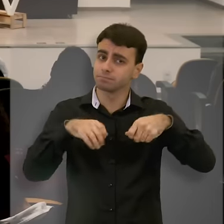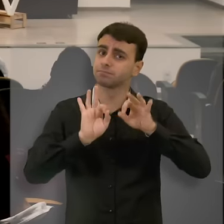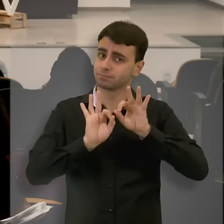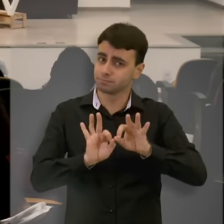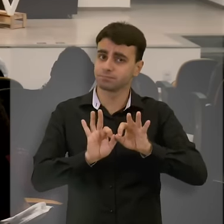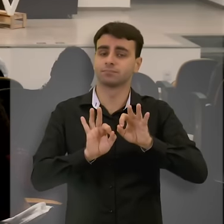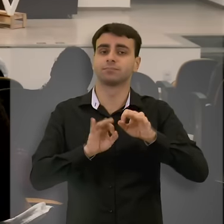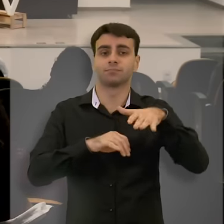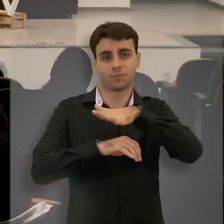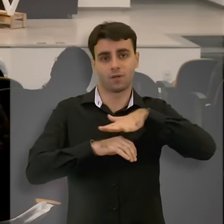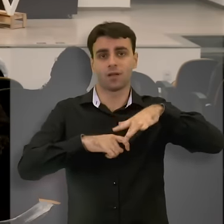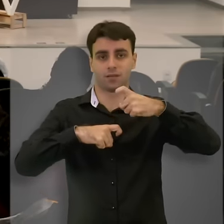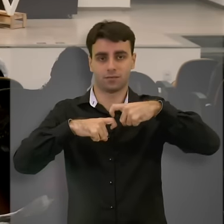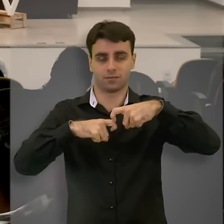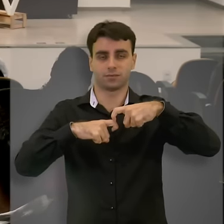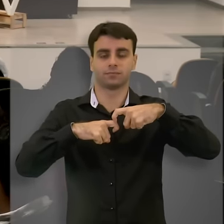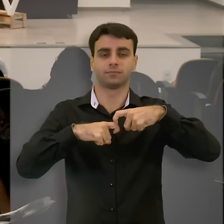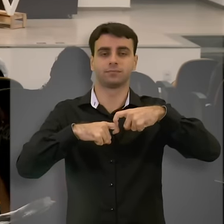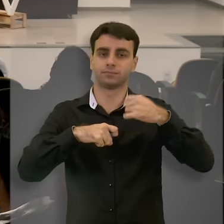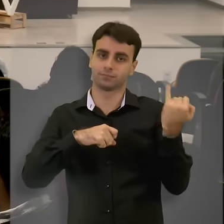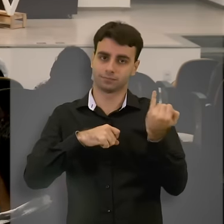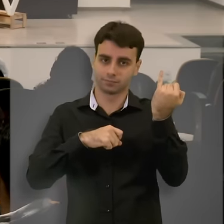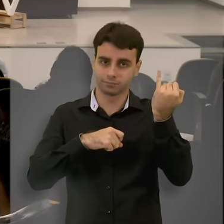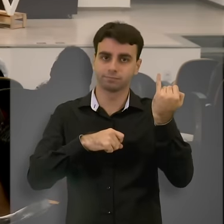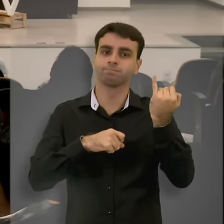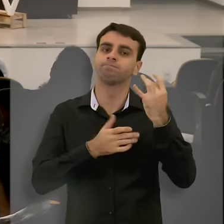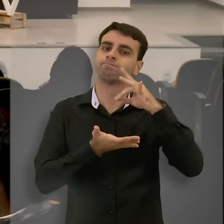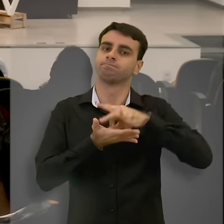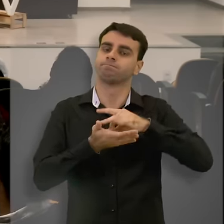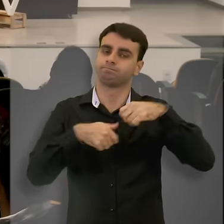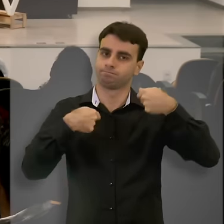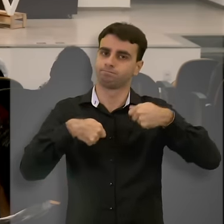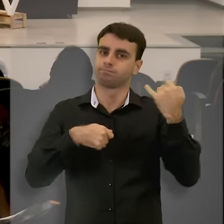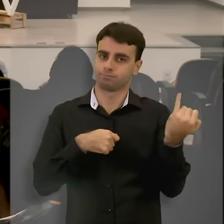exercer a medicina bem particular.